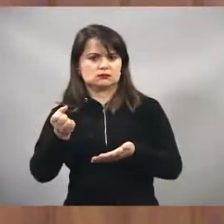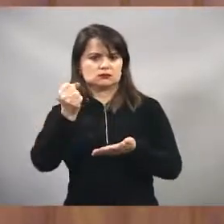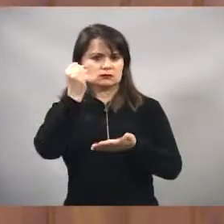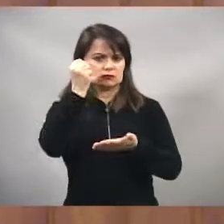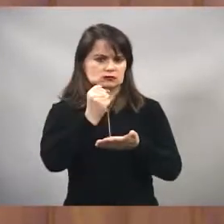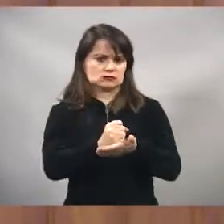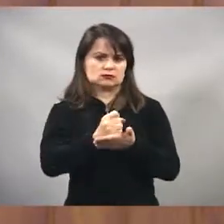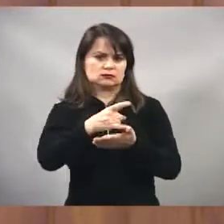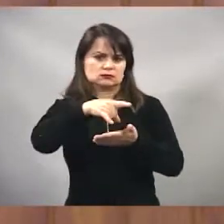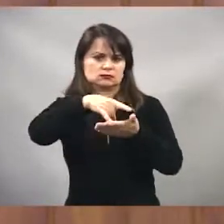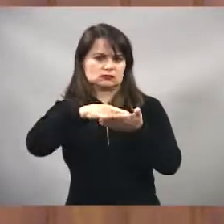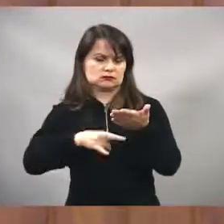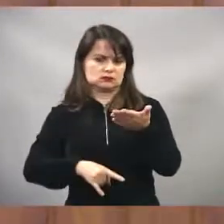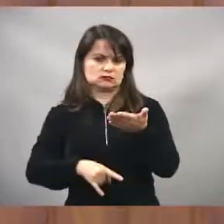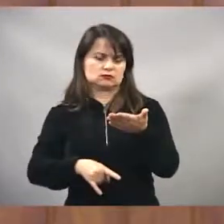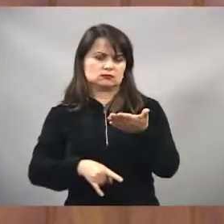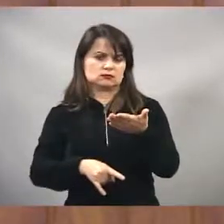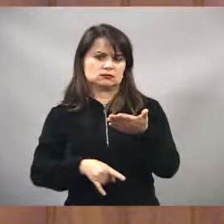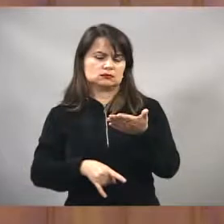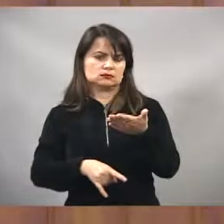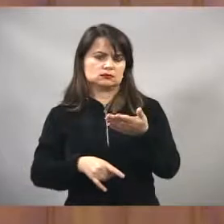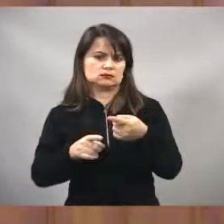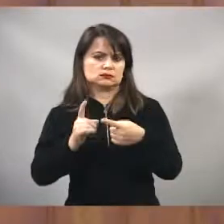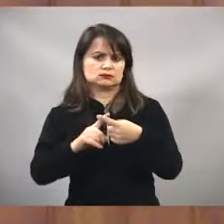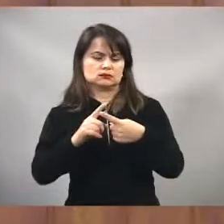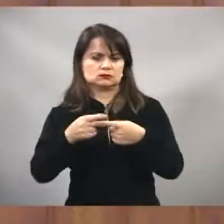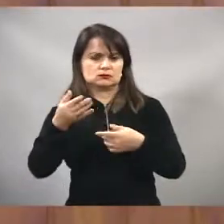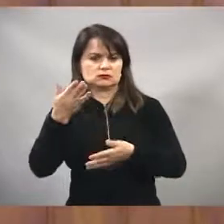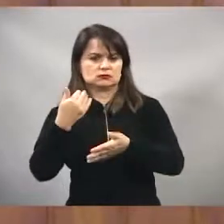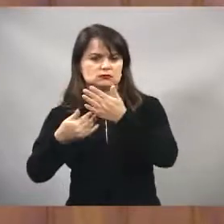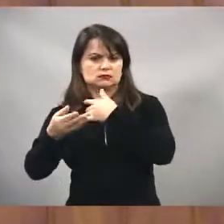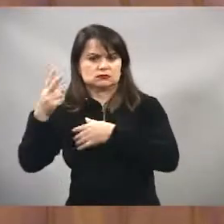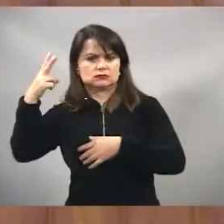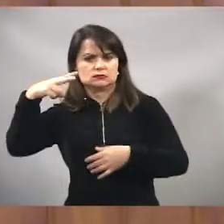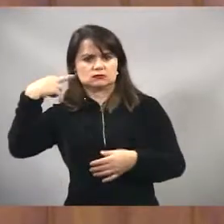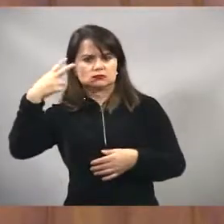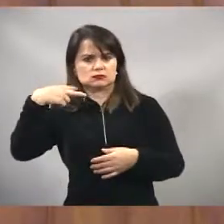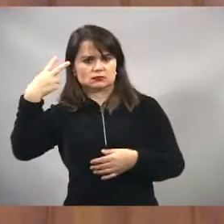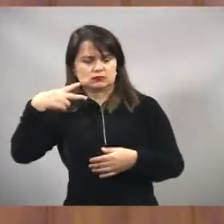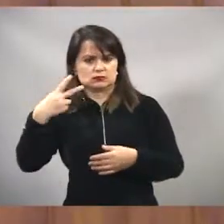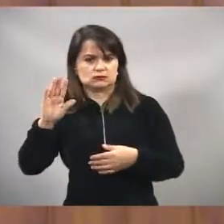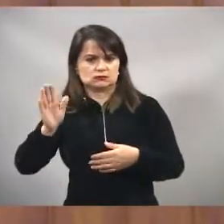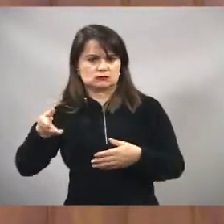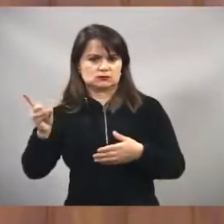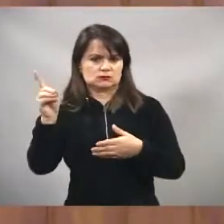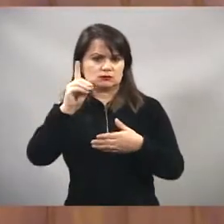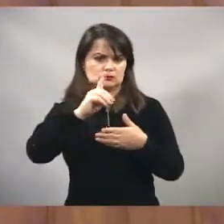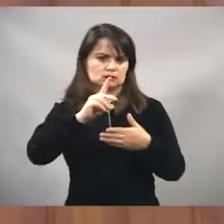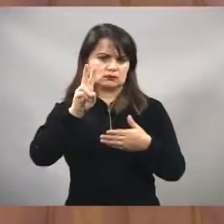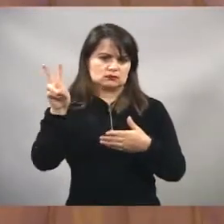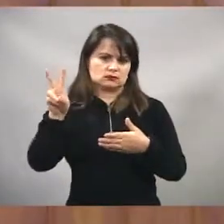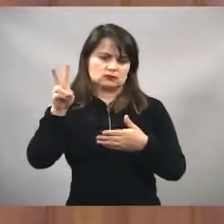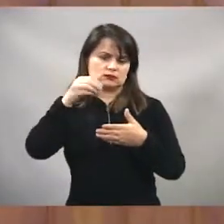casa por todos os vereadores, o requerimento 1.316 de 2015,